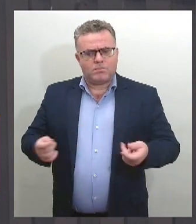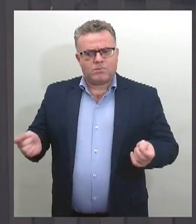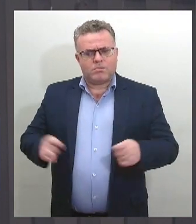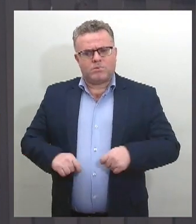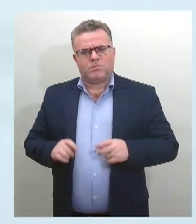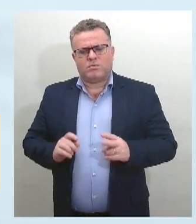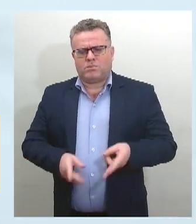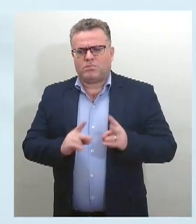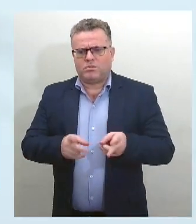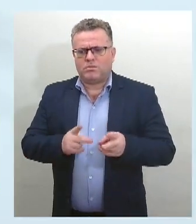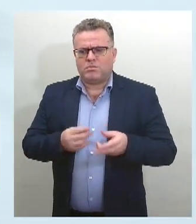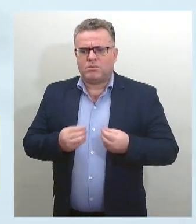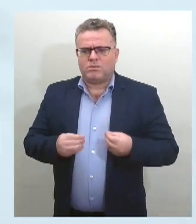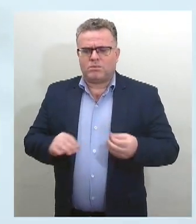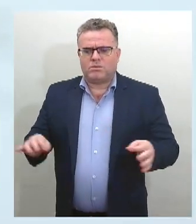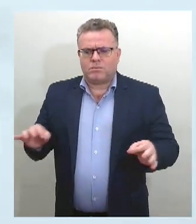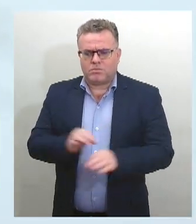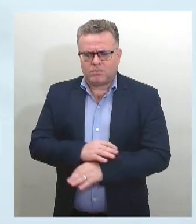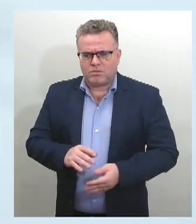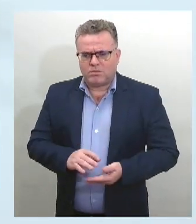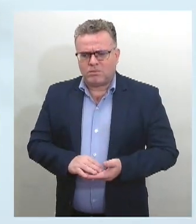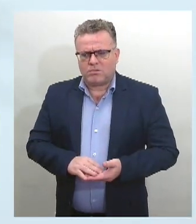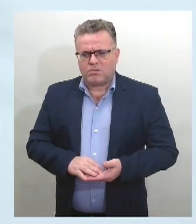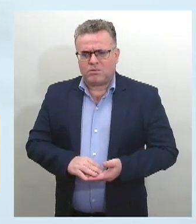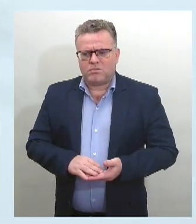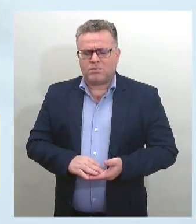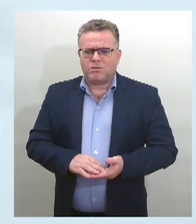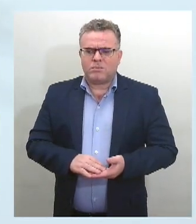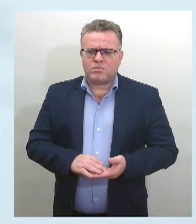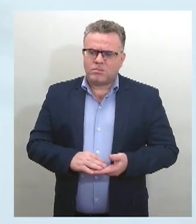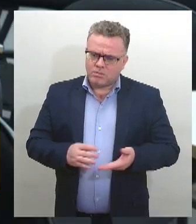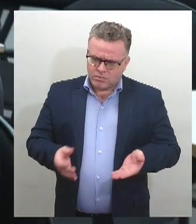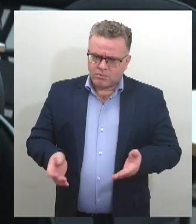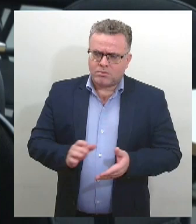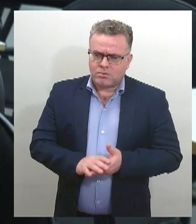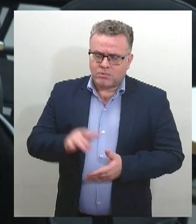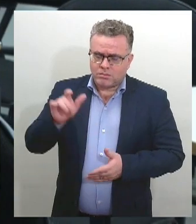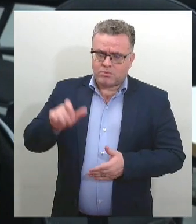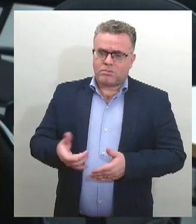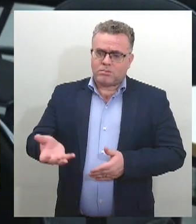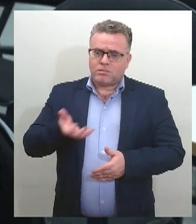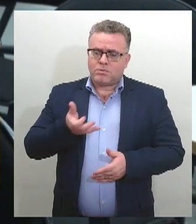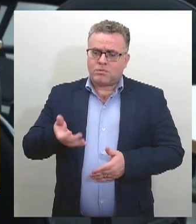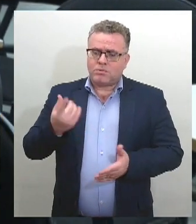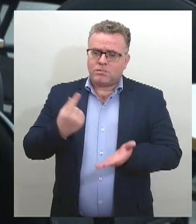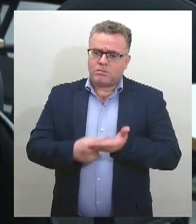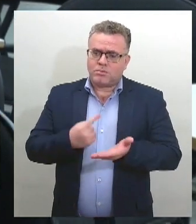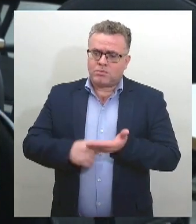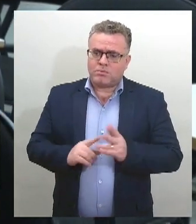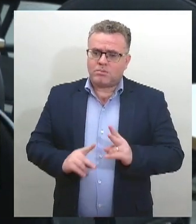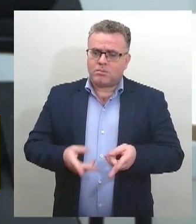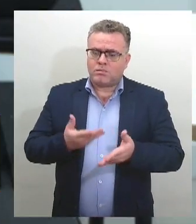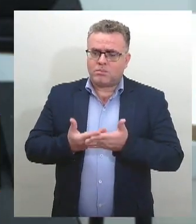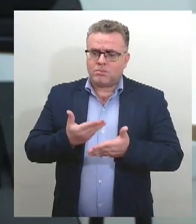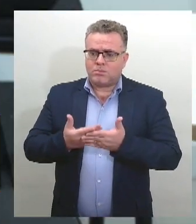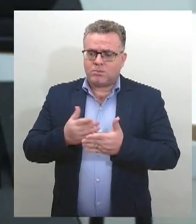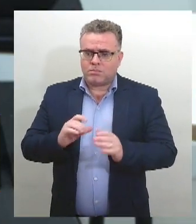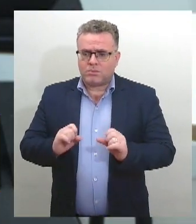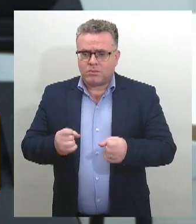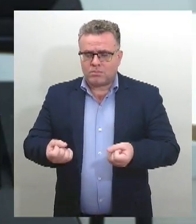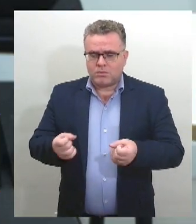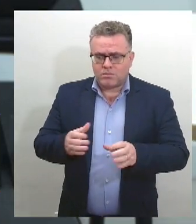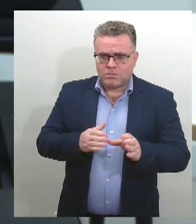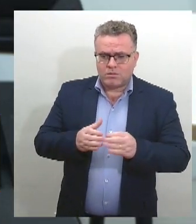histórica as cotas. Diana está em busca de estabilidade financeira e estuda com afinco para concursos públicos. Vim